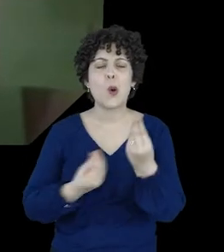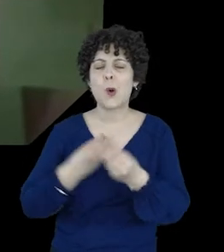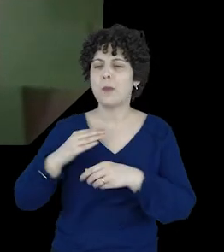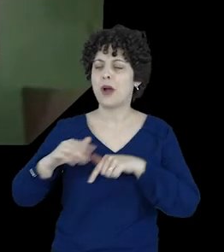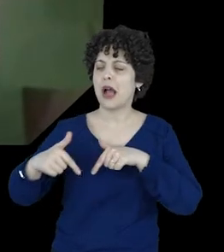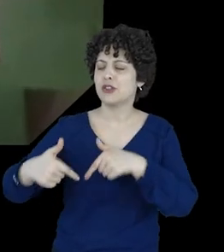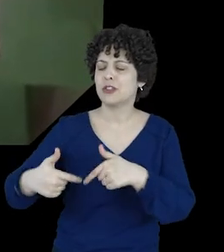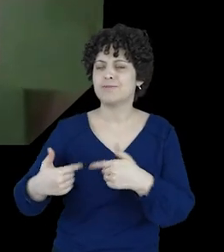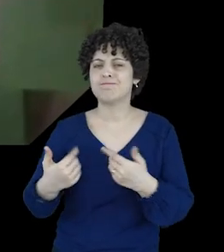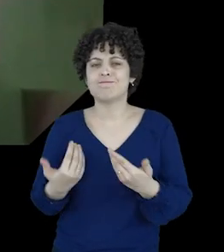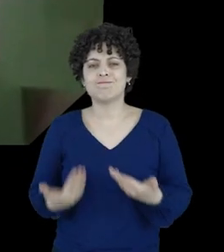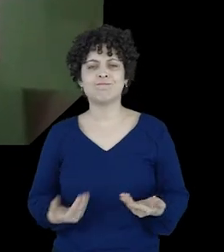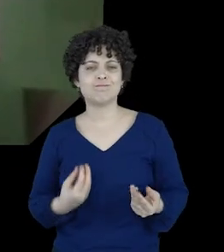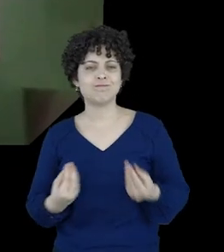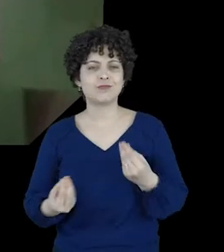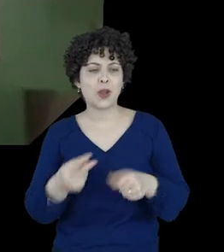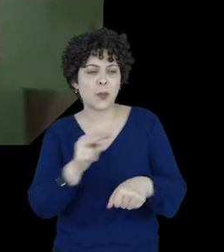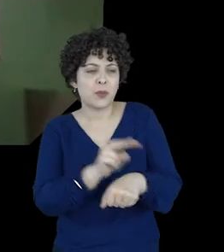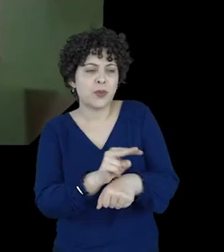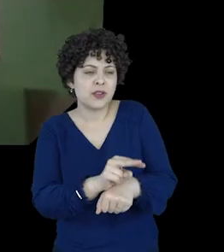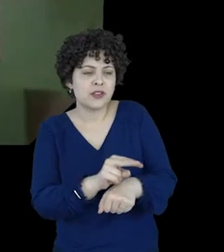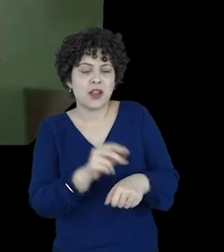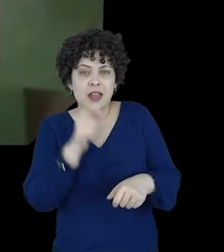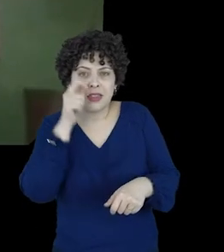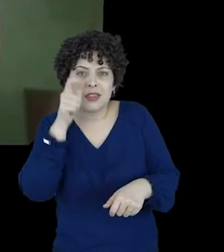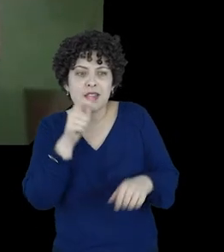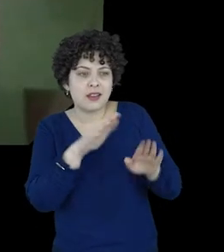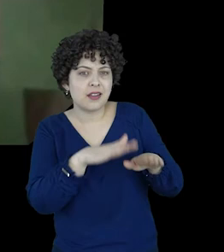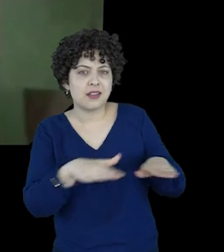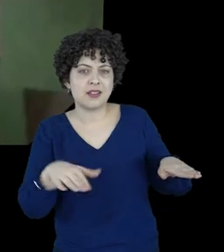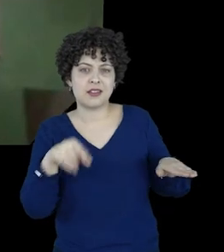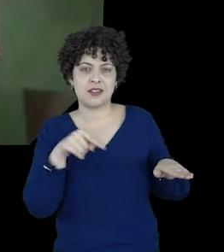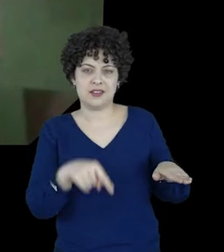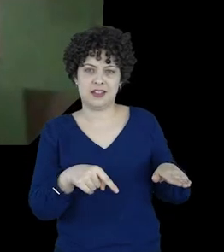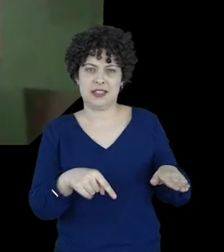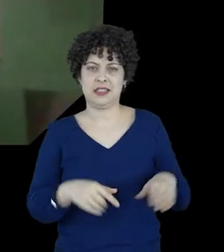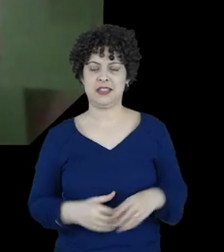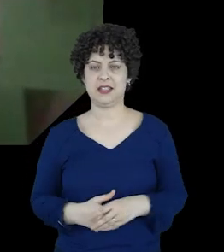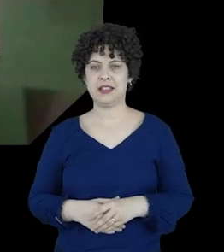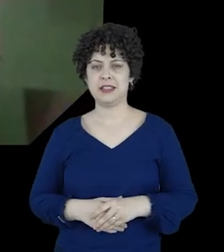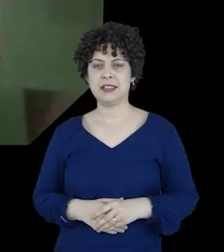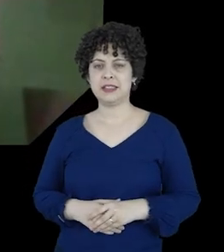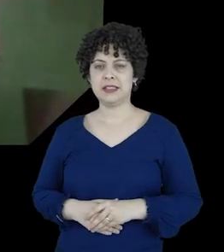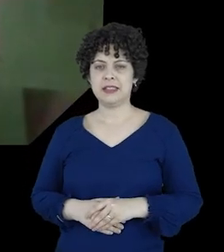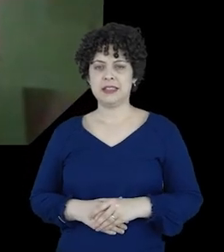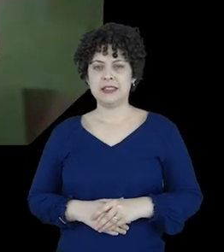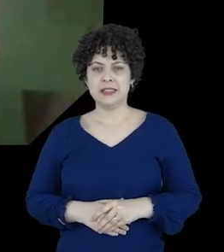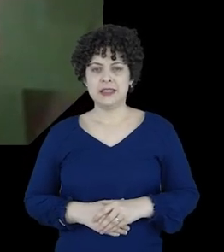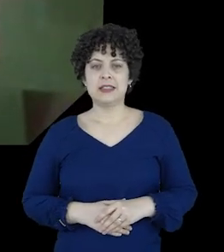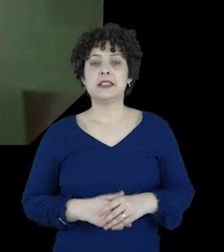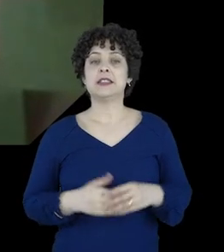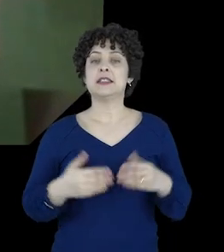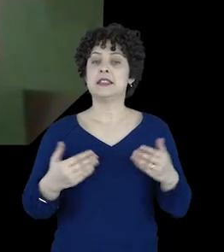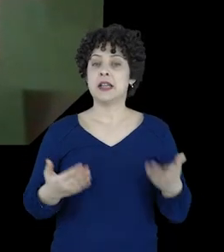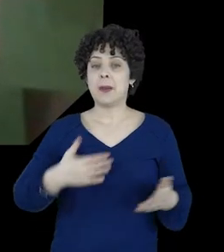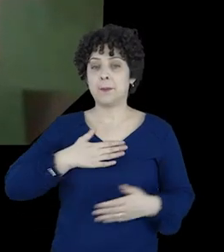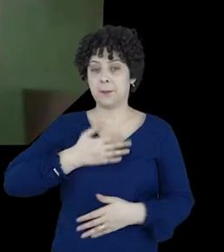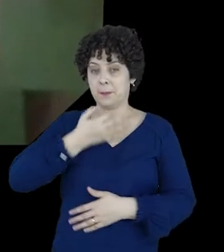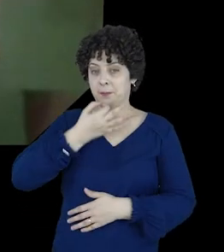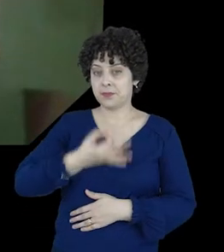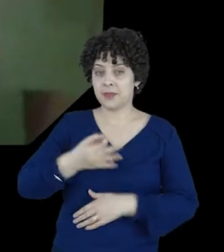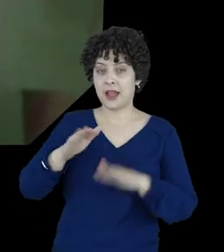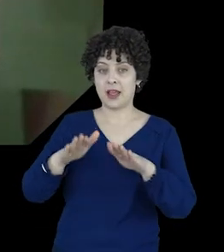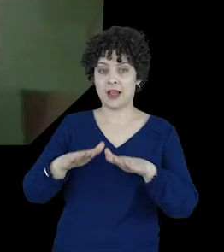Como podemos agir, então, para proteger os interesses das crianças no fim das contas? E